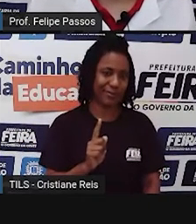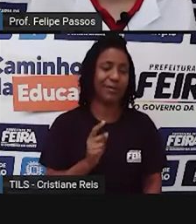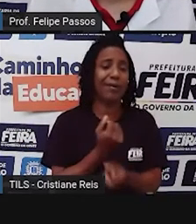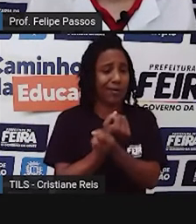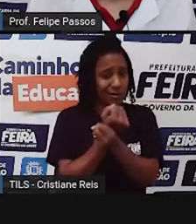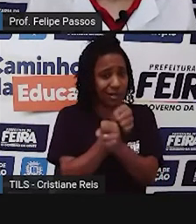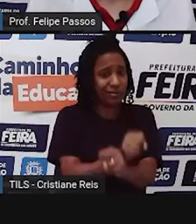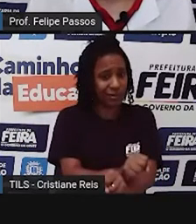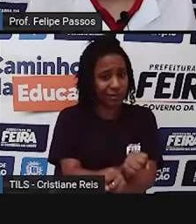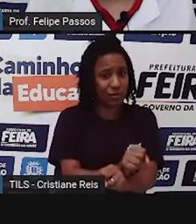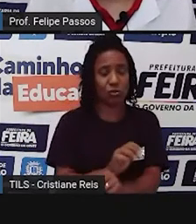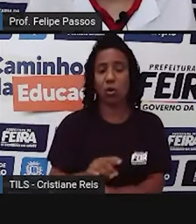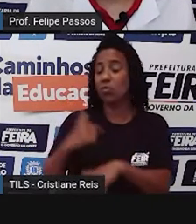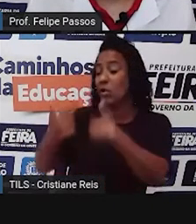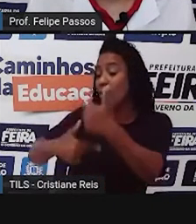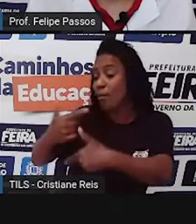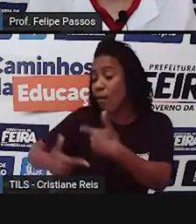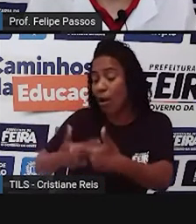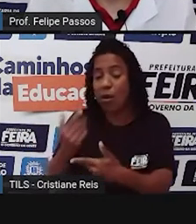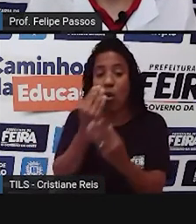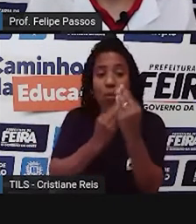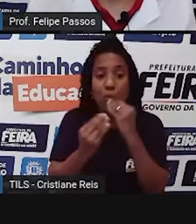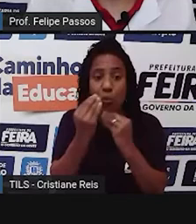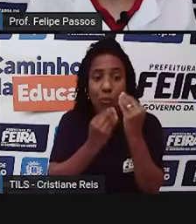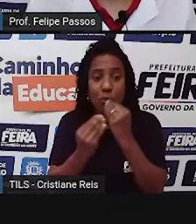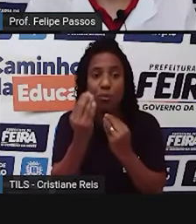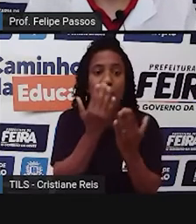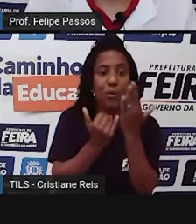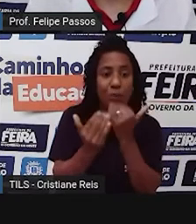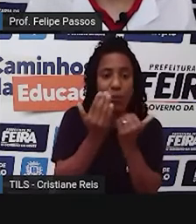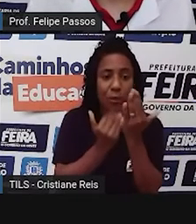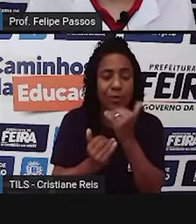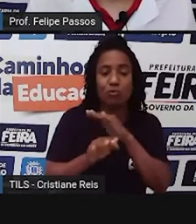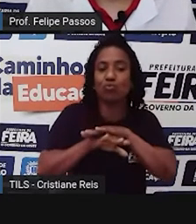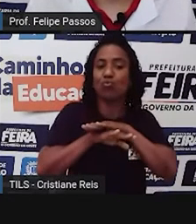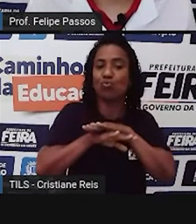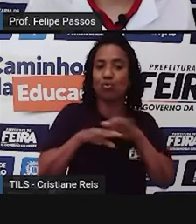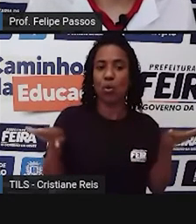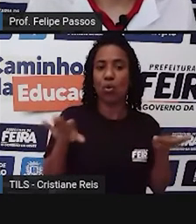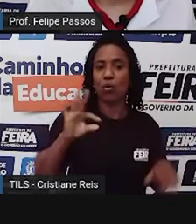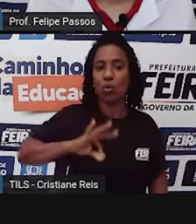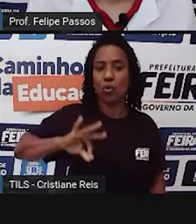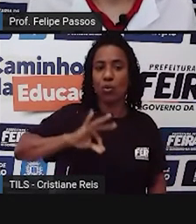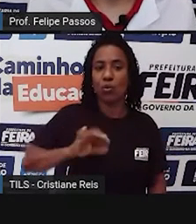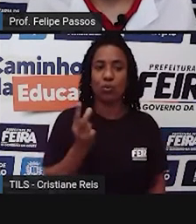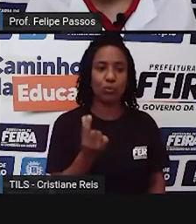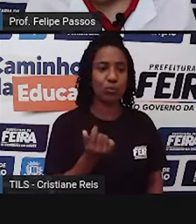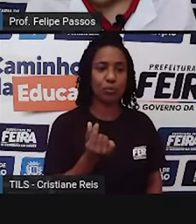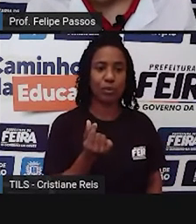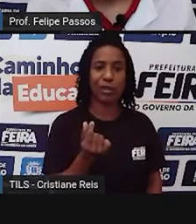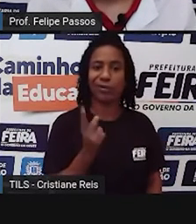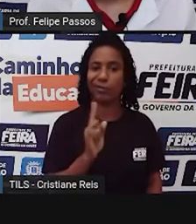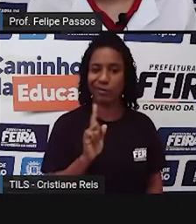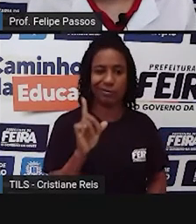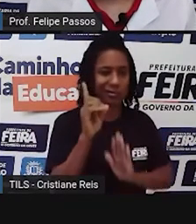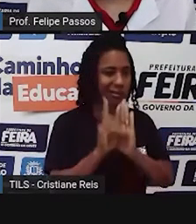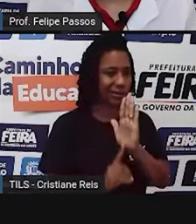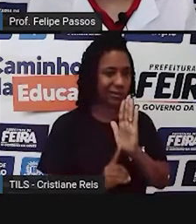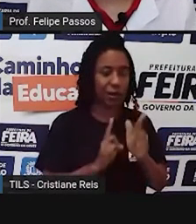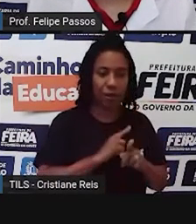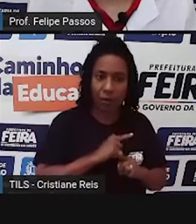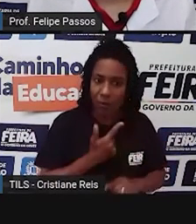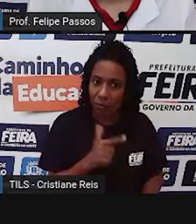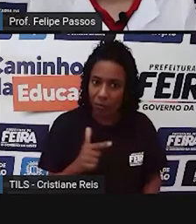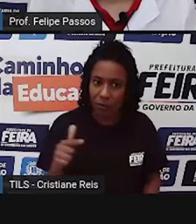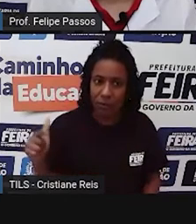comida não é aceito. A pessoa tem que ter a comida, mas tem que ter também o seu salário, seus direitos. Então, a gente precisa estar